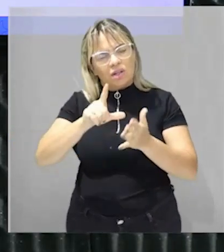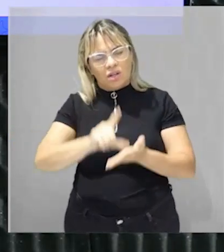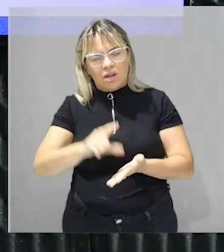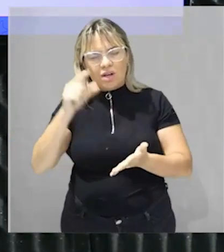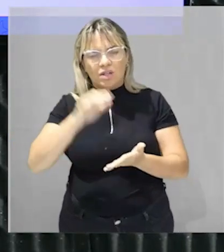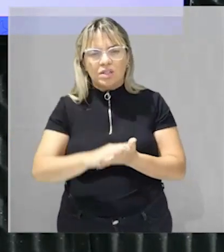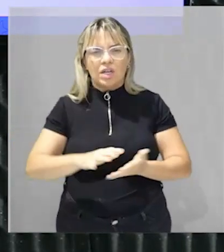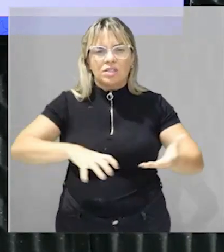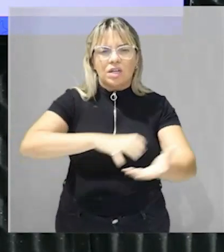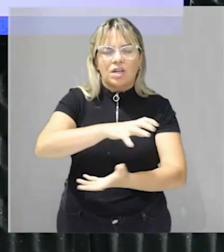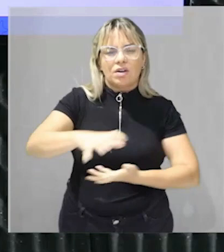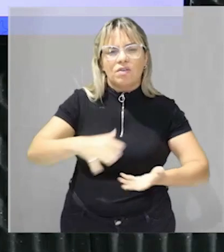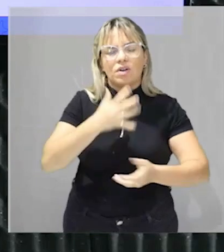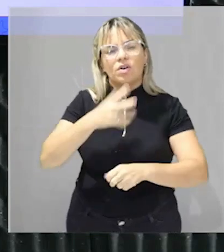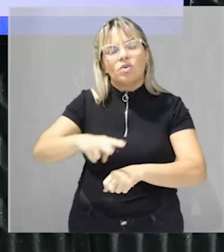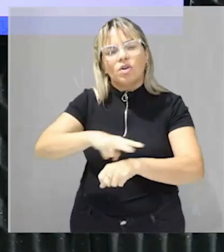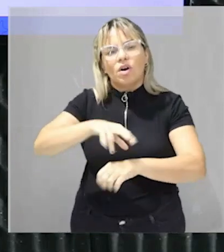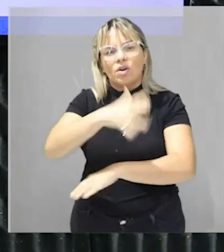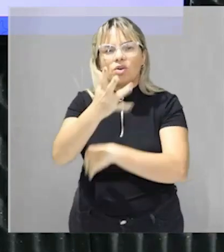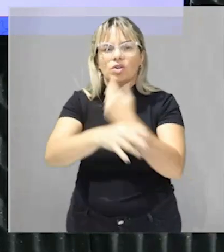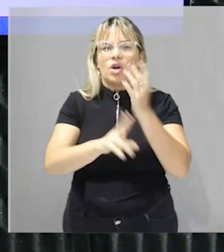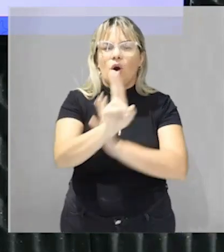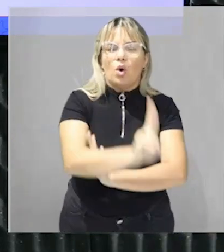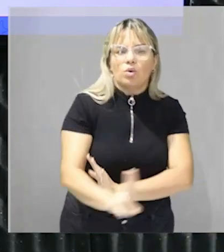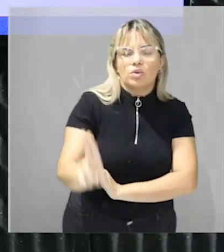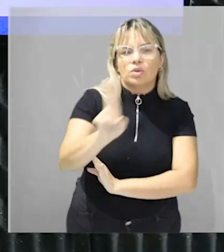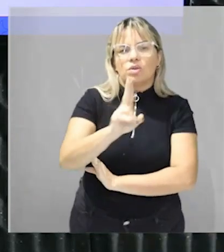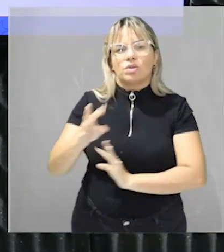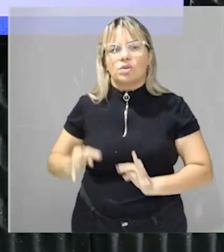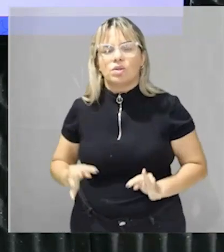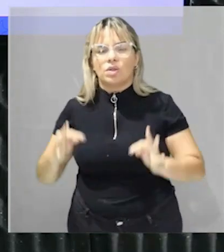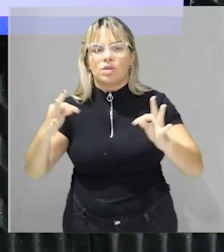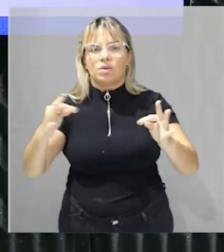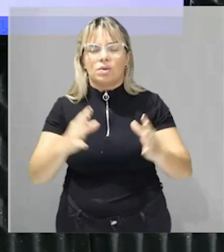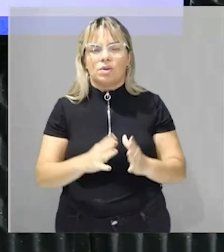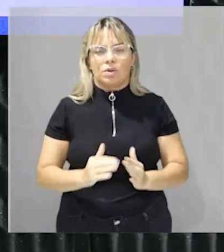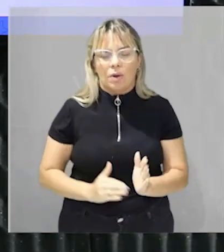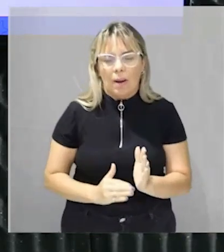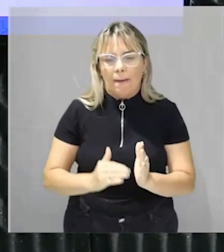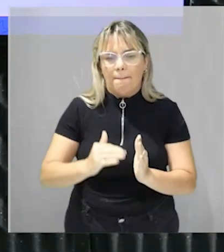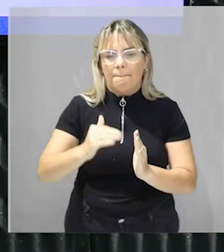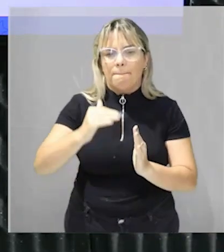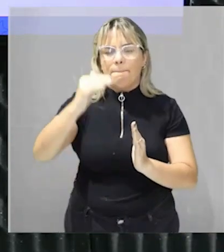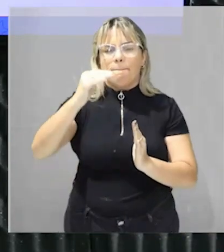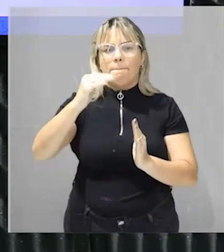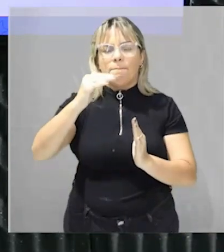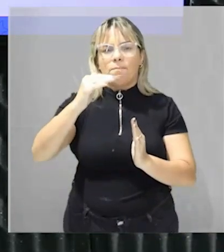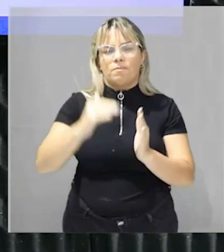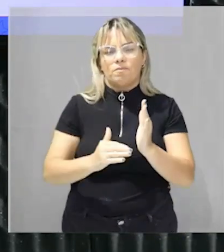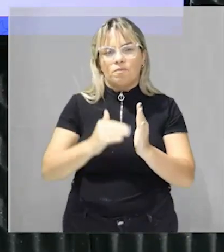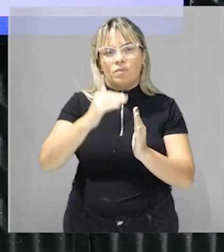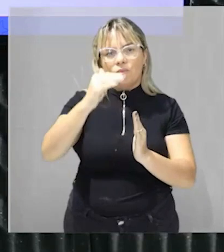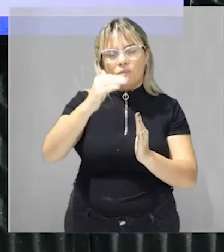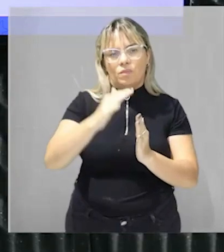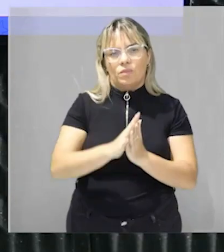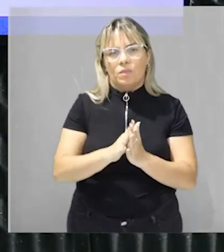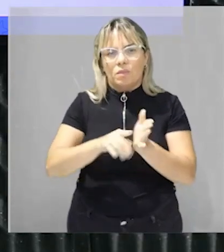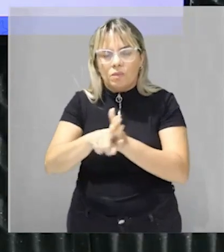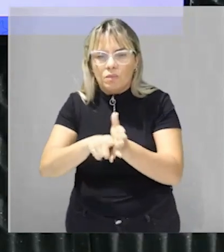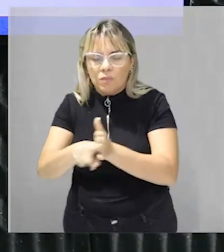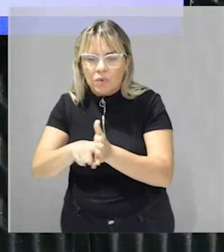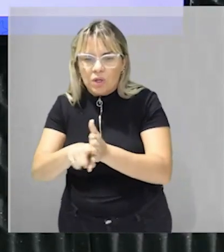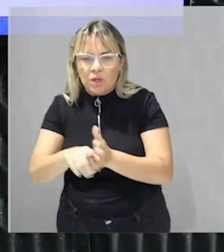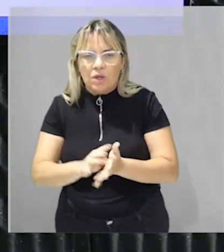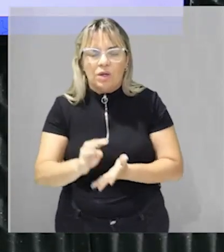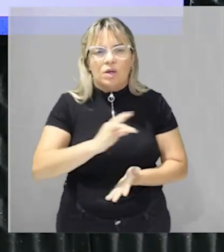que é justamente a utilização de tecnologia para o aumento da produtividade buscando desenvolver técnicas maquinários